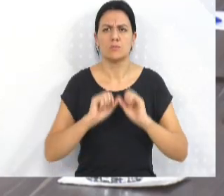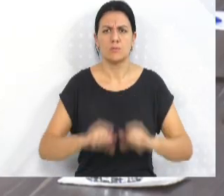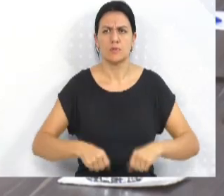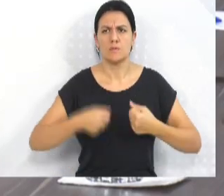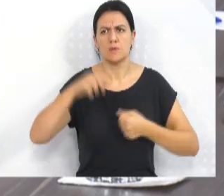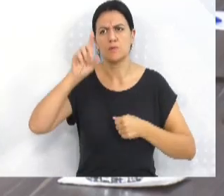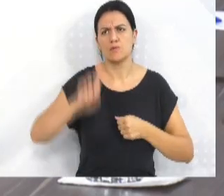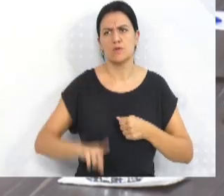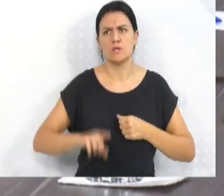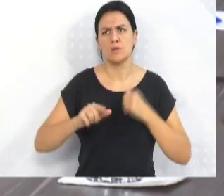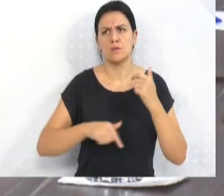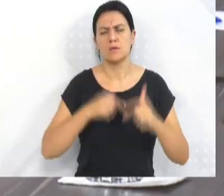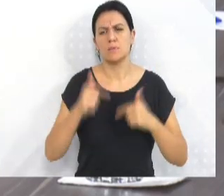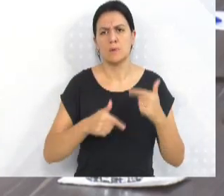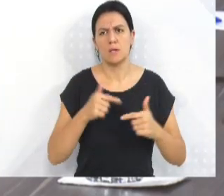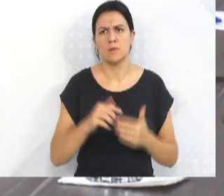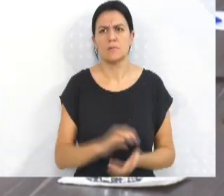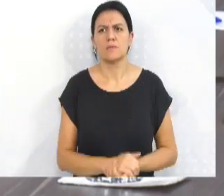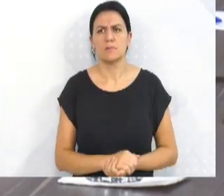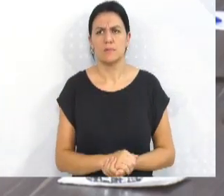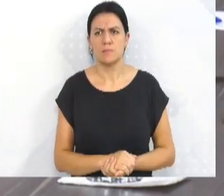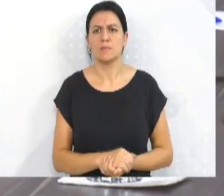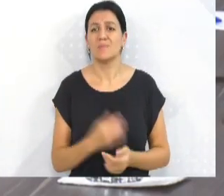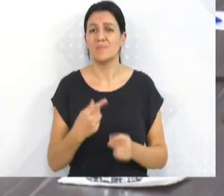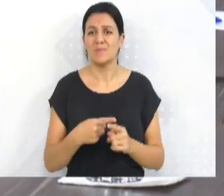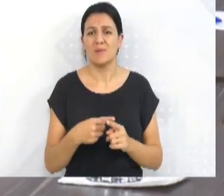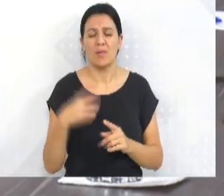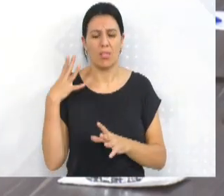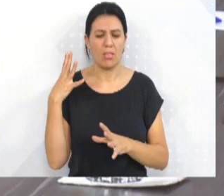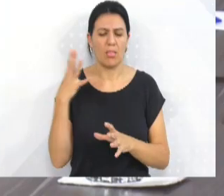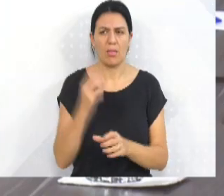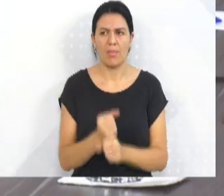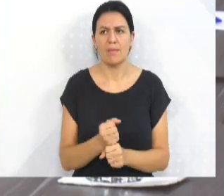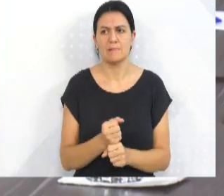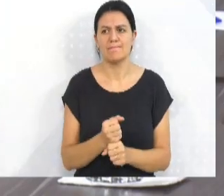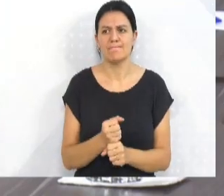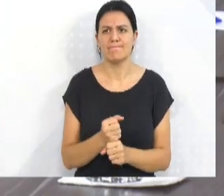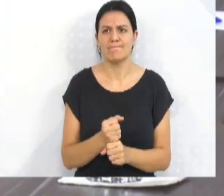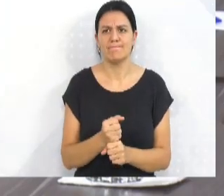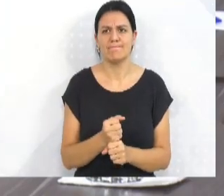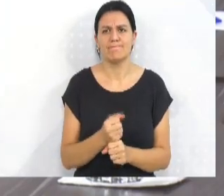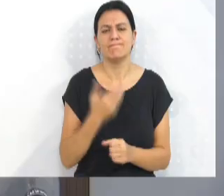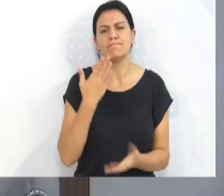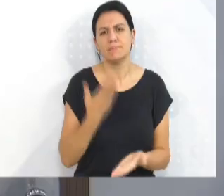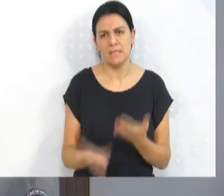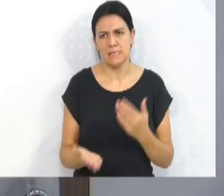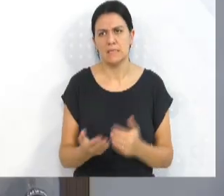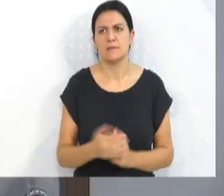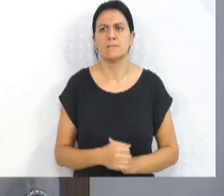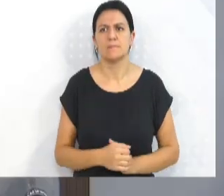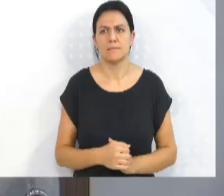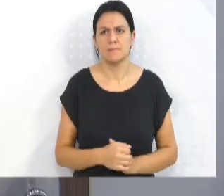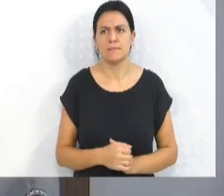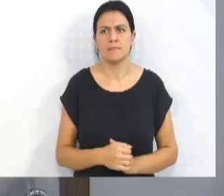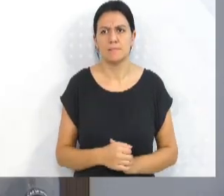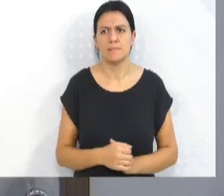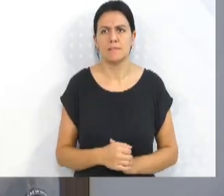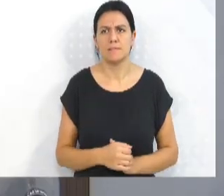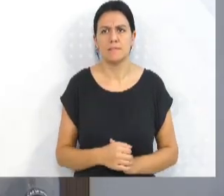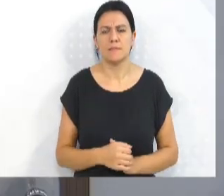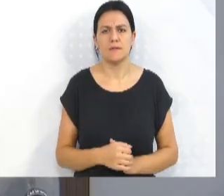direito dos trabalhadores, direitos esses, nos últimos anos, não muito recentes, muitos deles perdidos, muitos deles